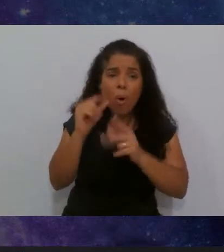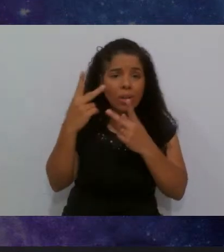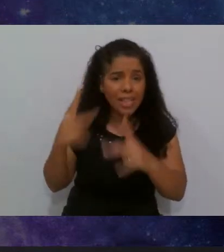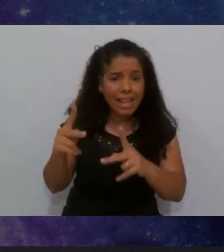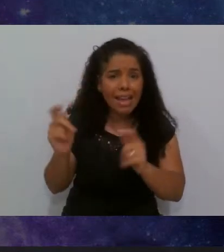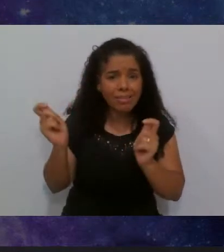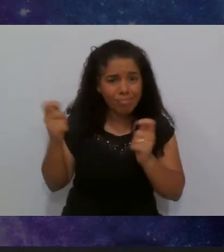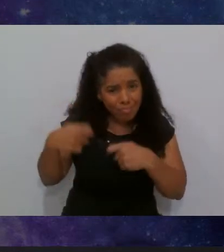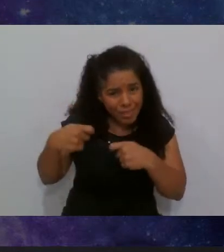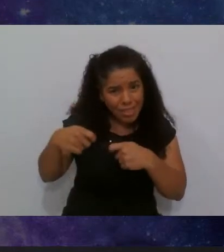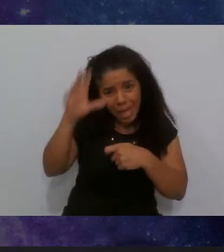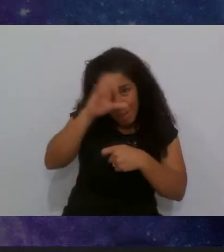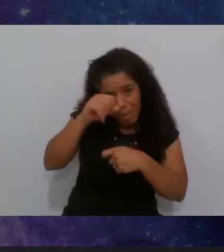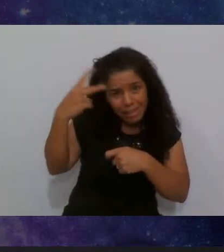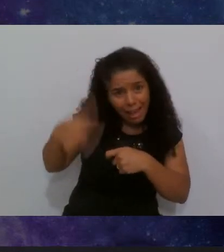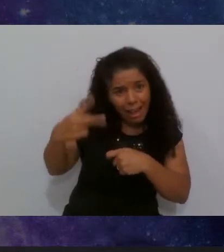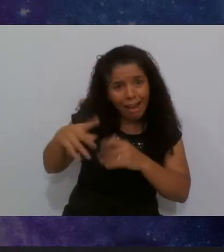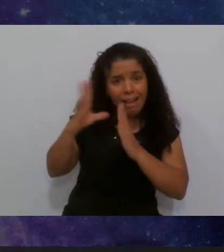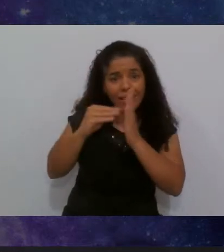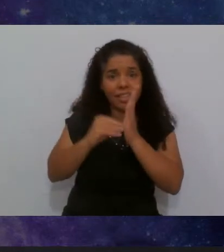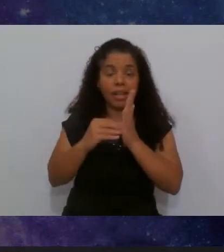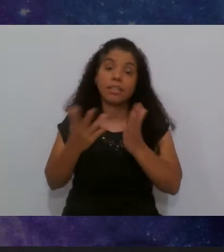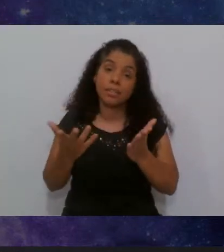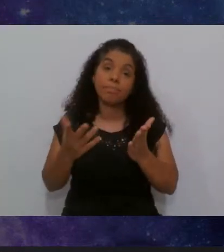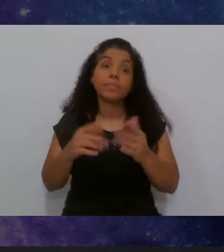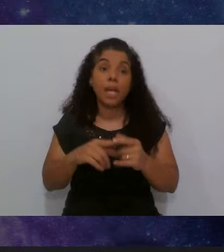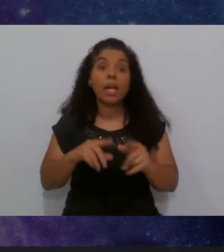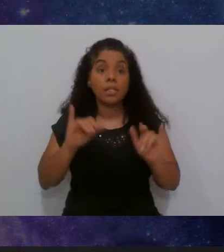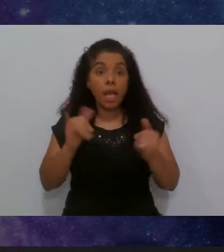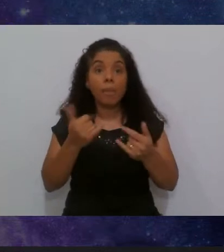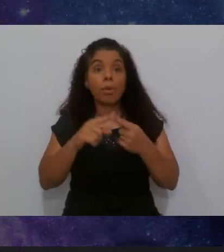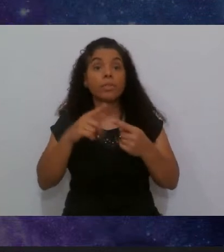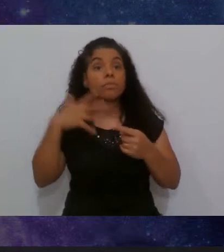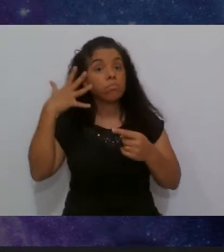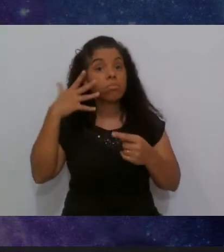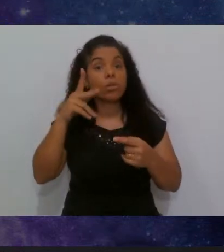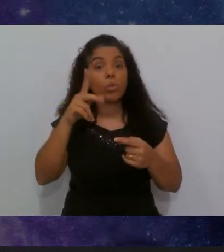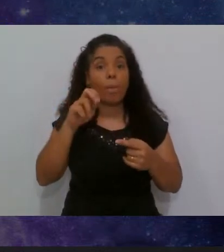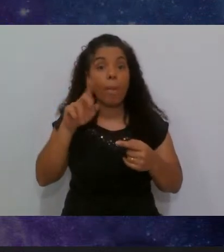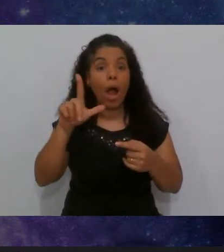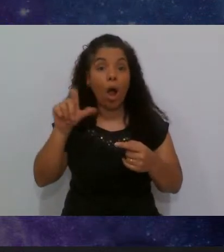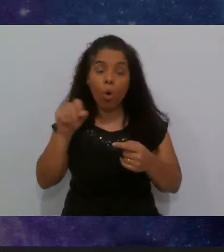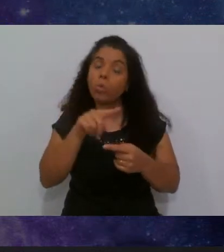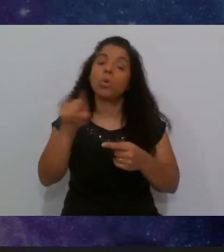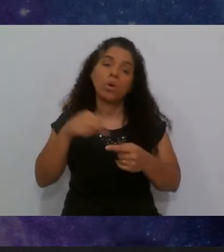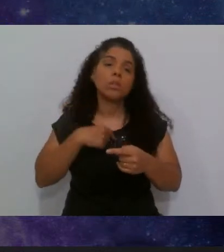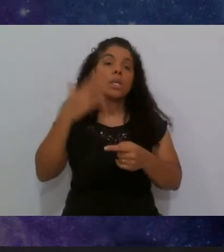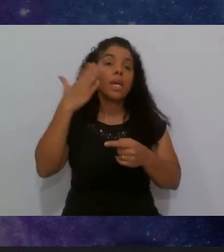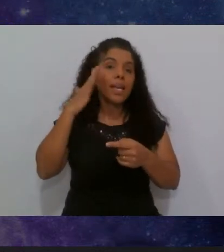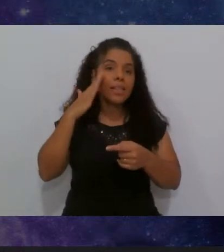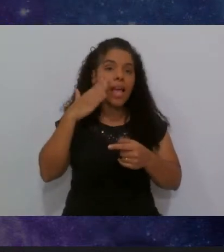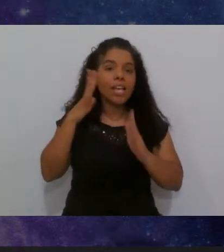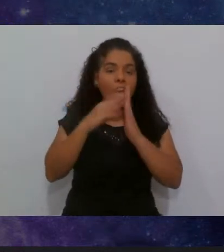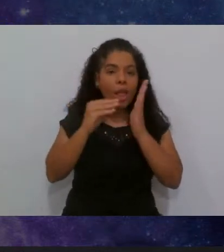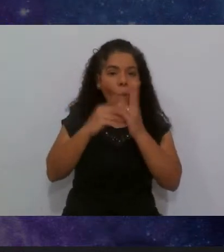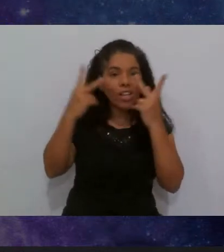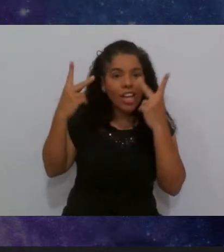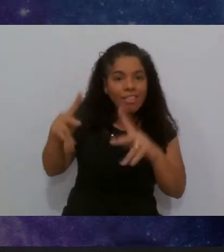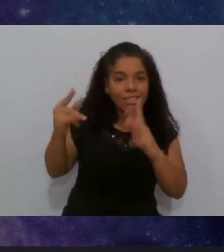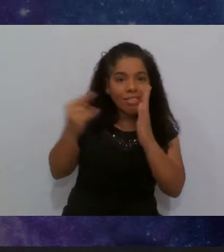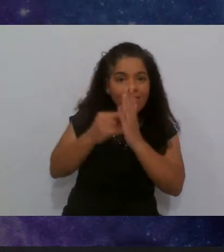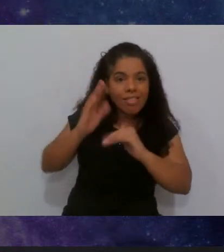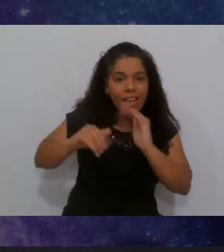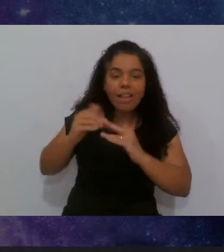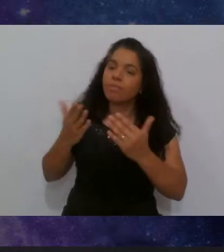linguagem deles? Olha, até pegando o gancho aí na palestra do Paulo, né, quando você entende a linguagem deles, você conversa